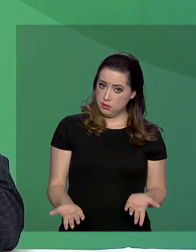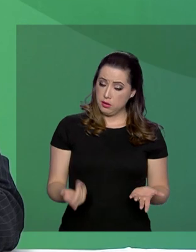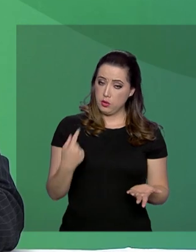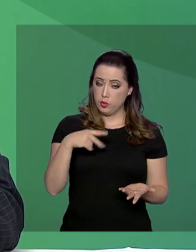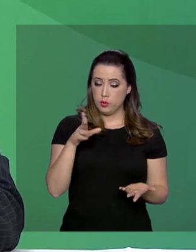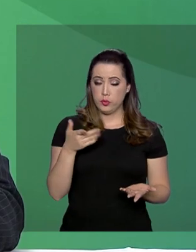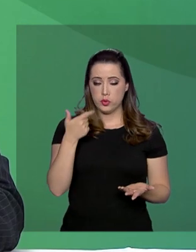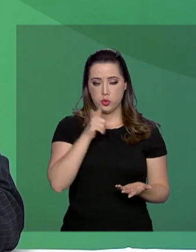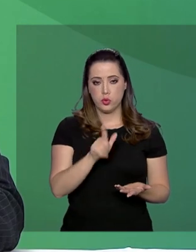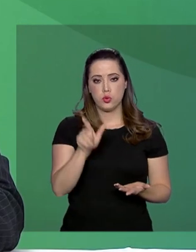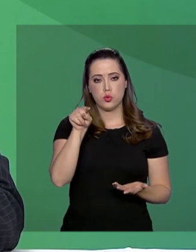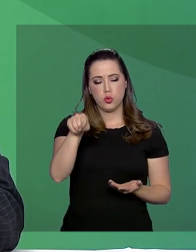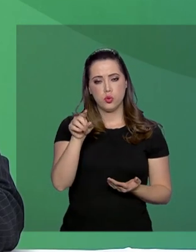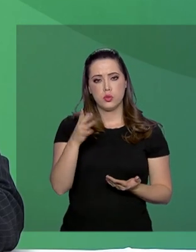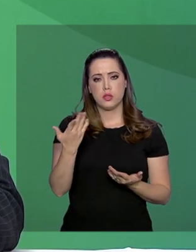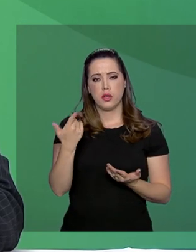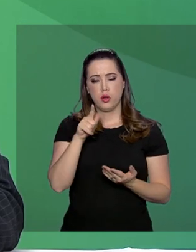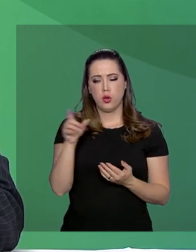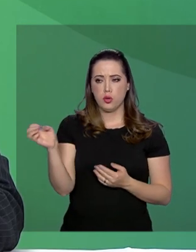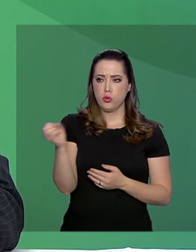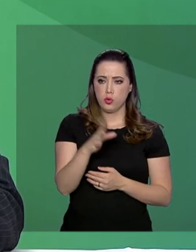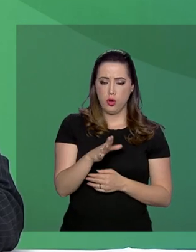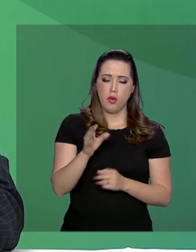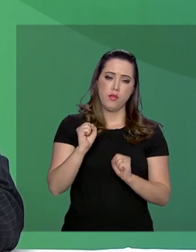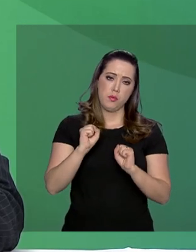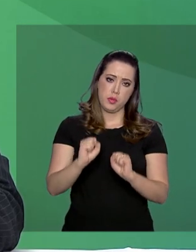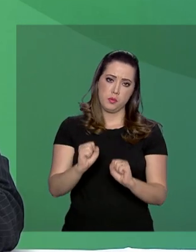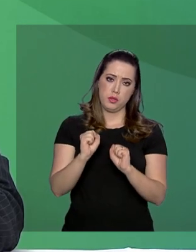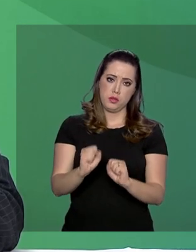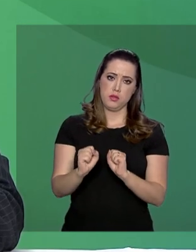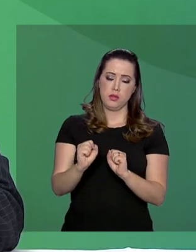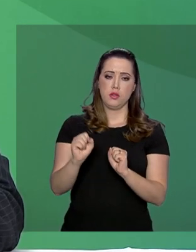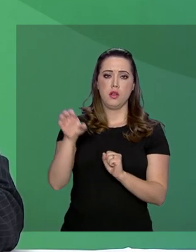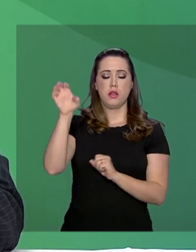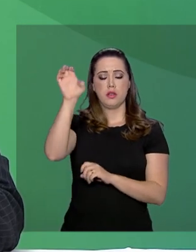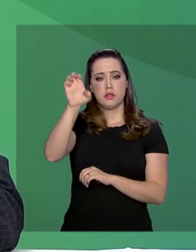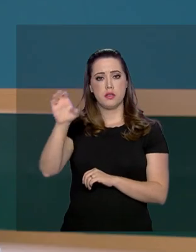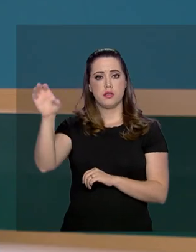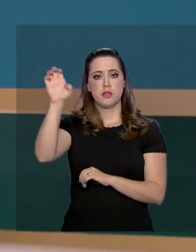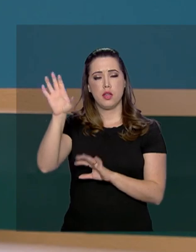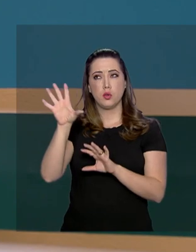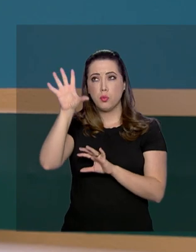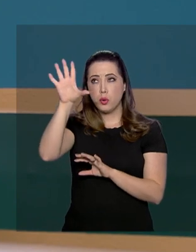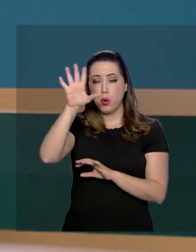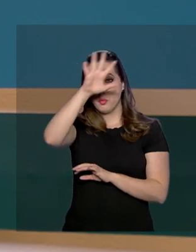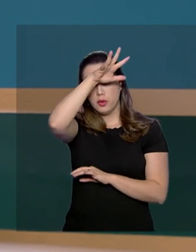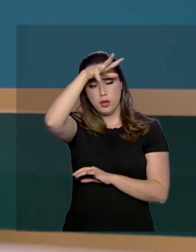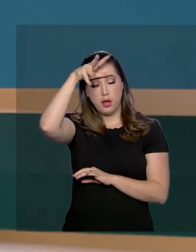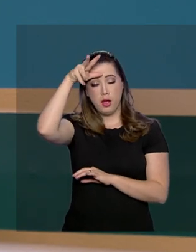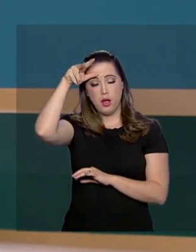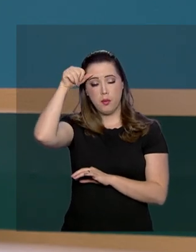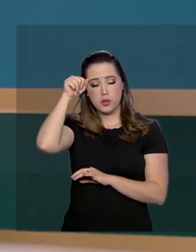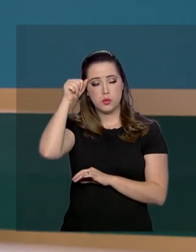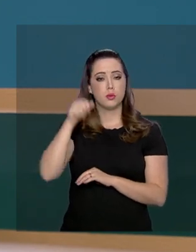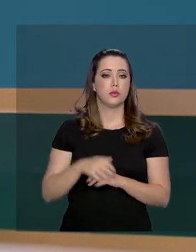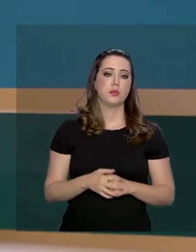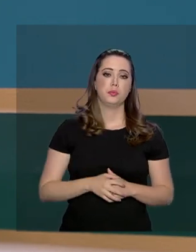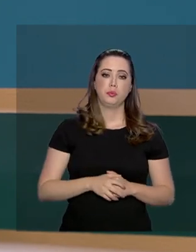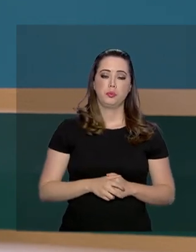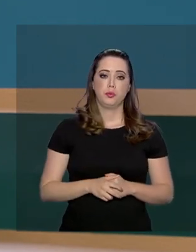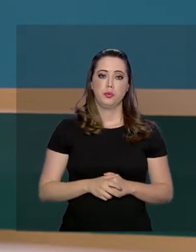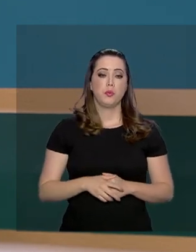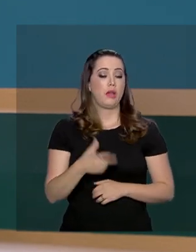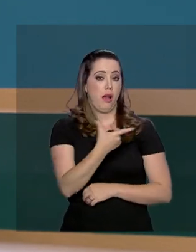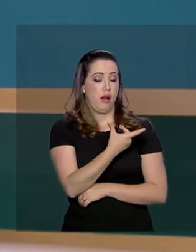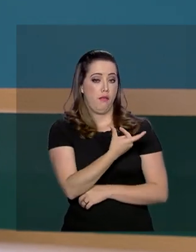consegue atender estados que estavam... atender bem a região amazônica. A vacina polivalente contra